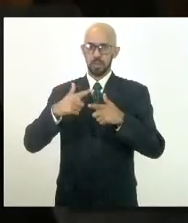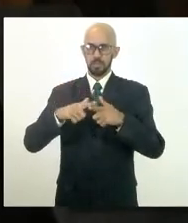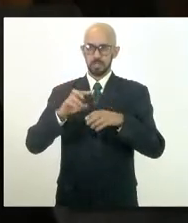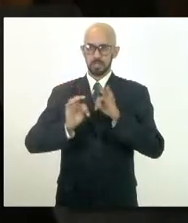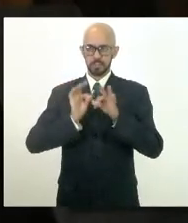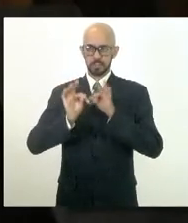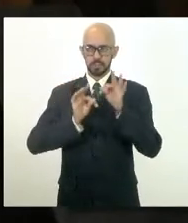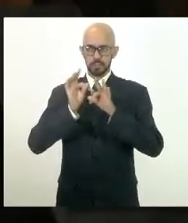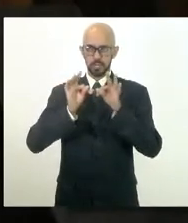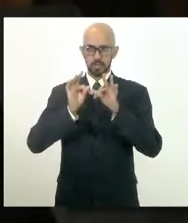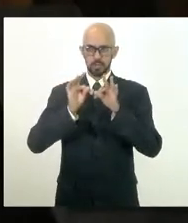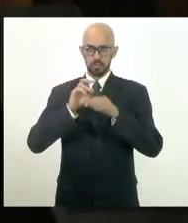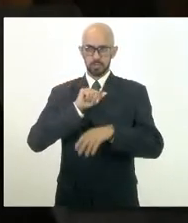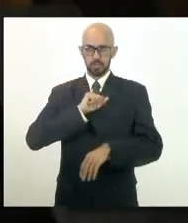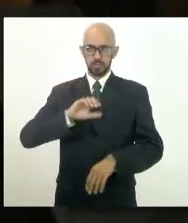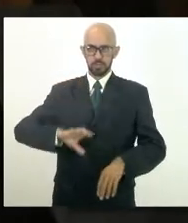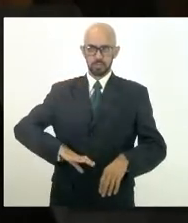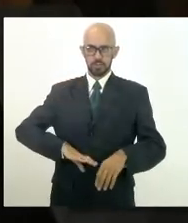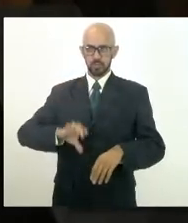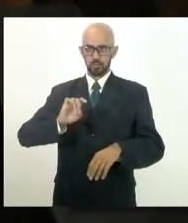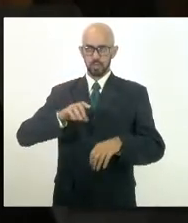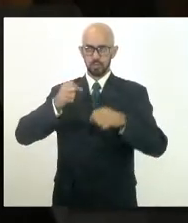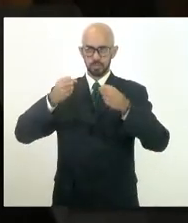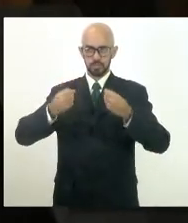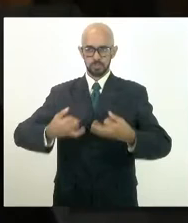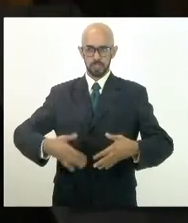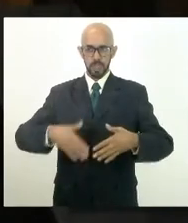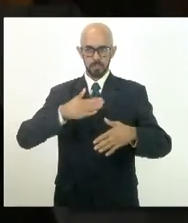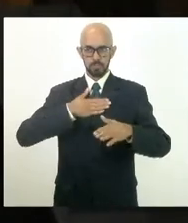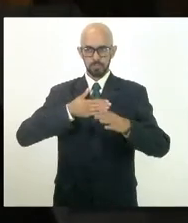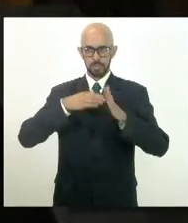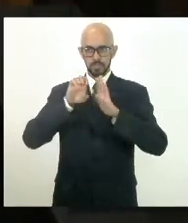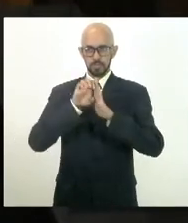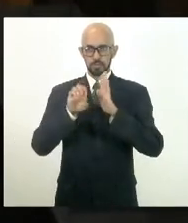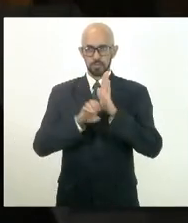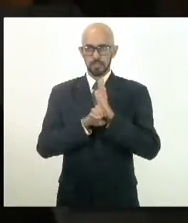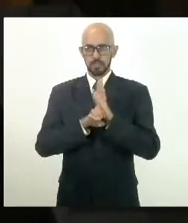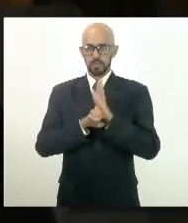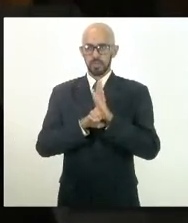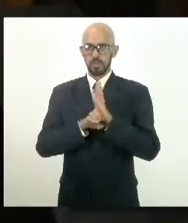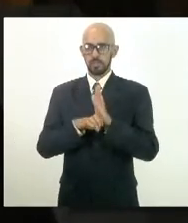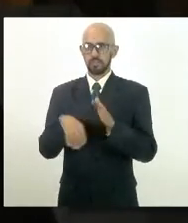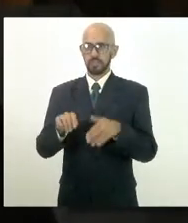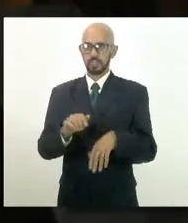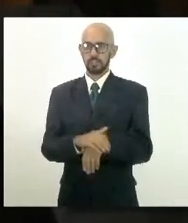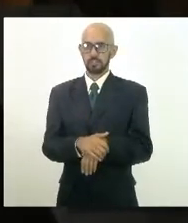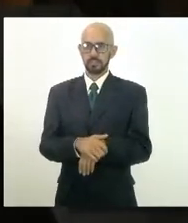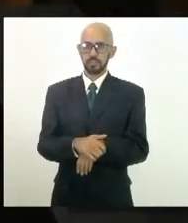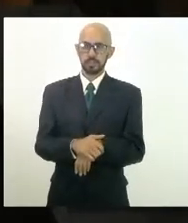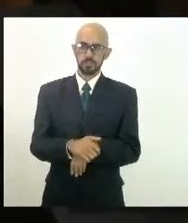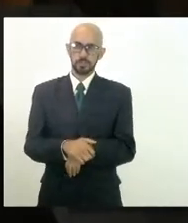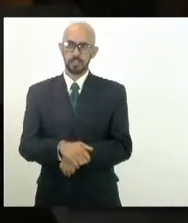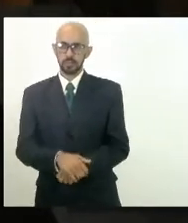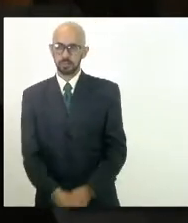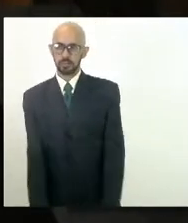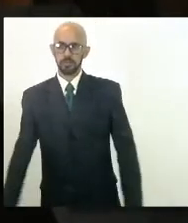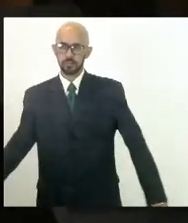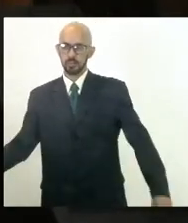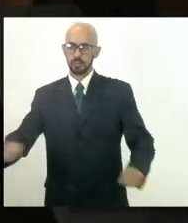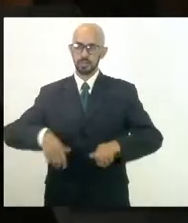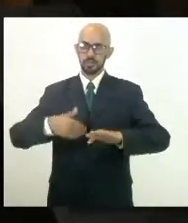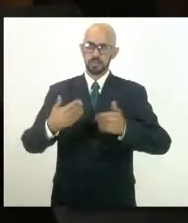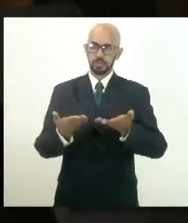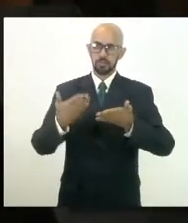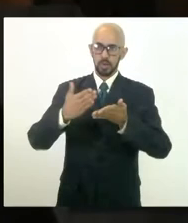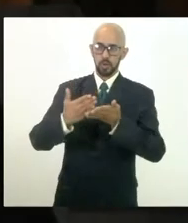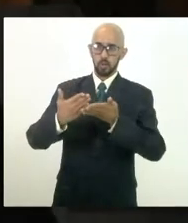Deputado André Siciliano, é rapidinho, só para explicar por que eu fiz as emendas. É um problema técnico de compensar a cobrança com a água que ela capta, porque